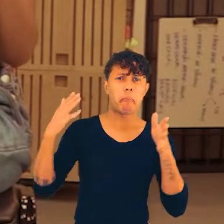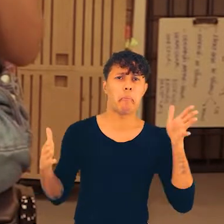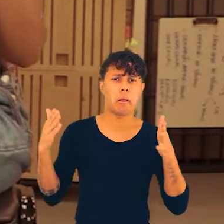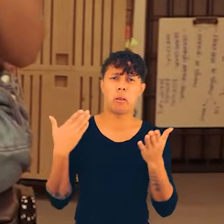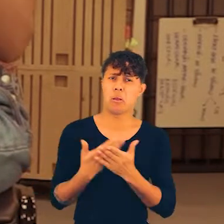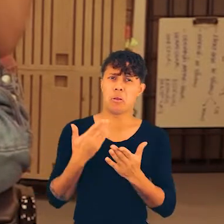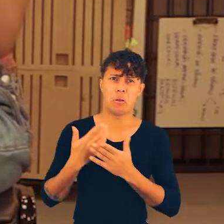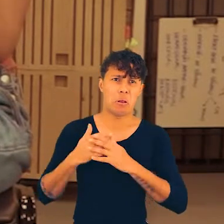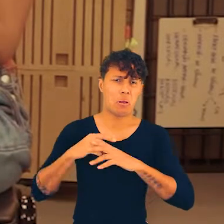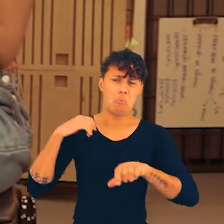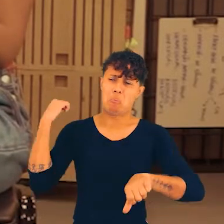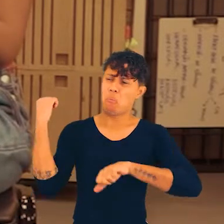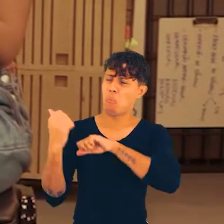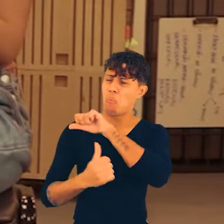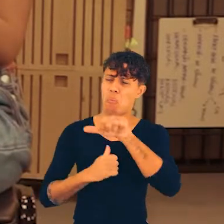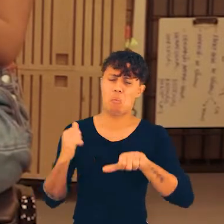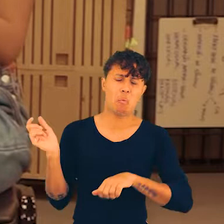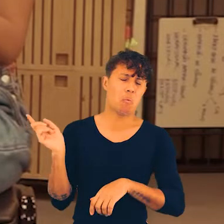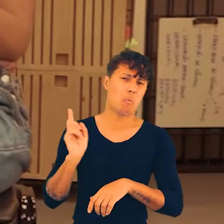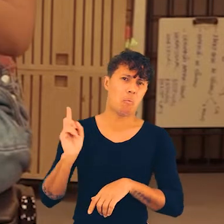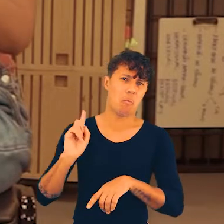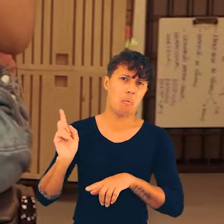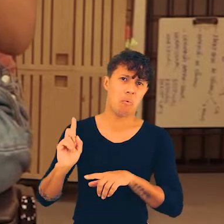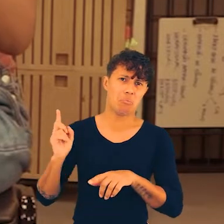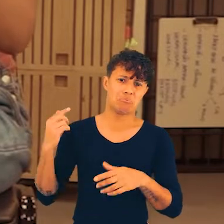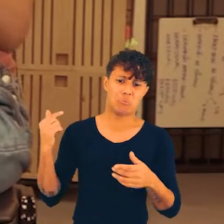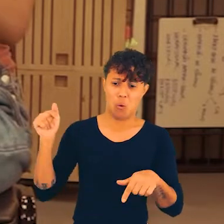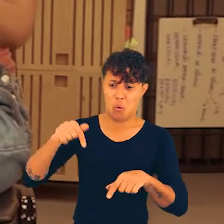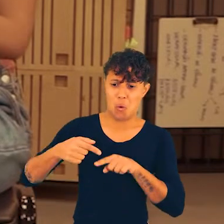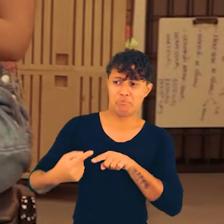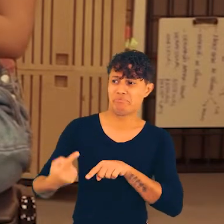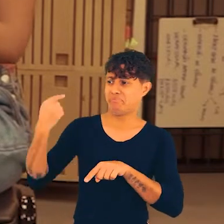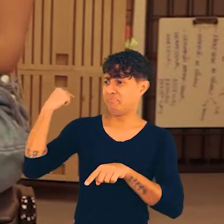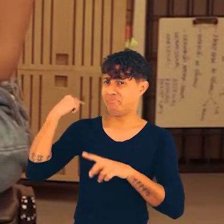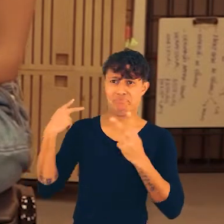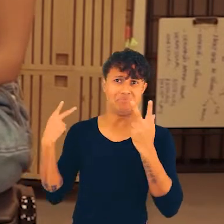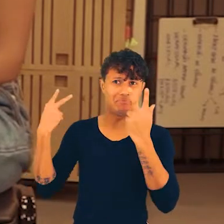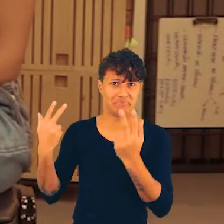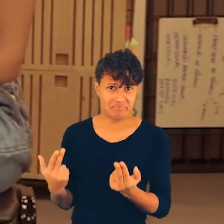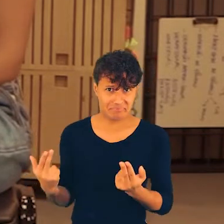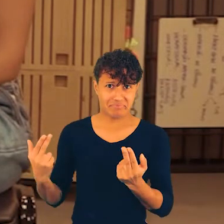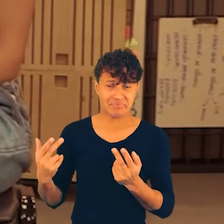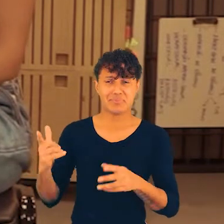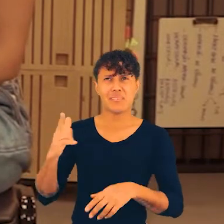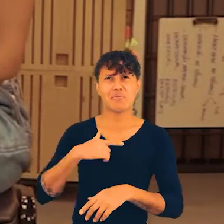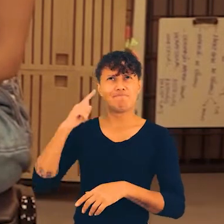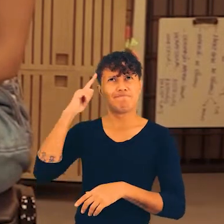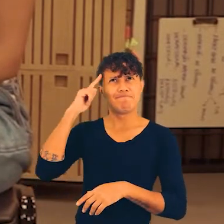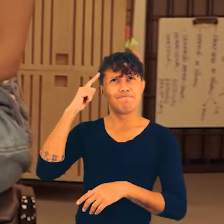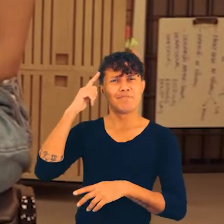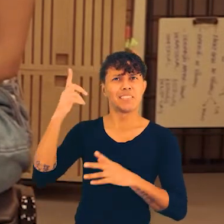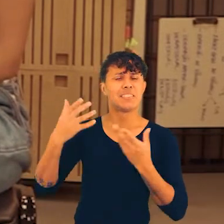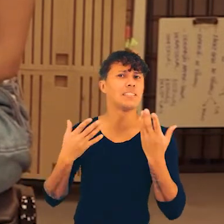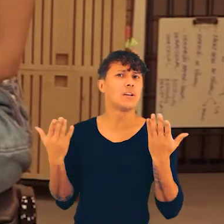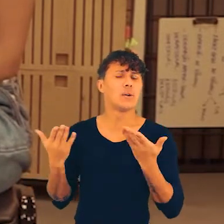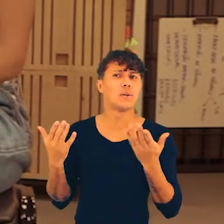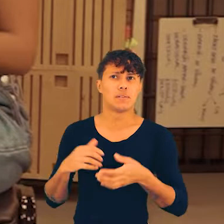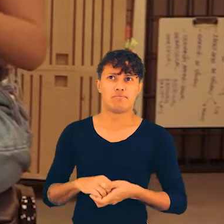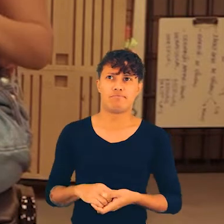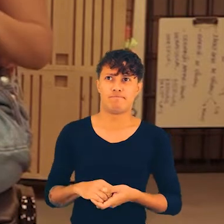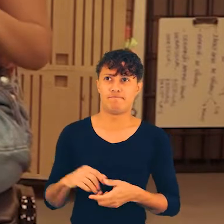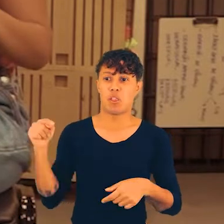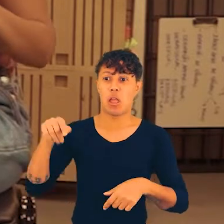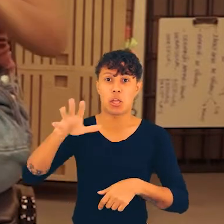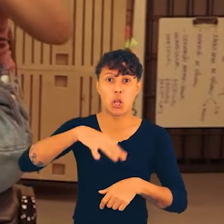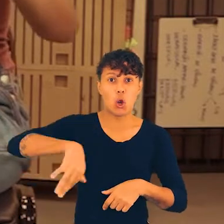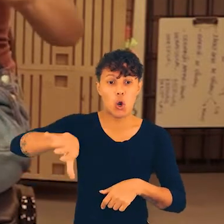escola, que eu acredito que não está muito diferente do que é hoje, a gente tinha esse questionamento. Então, nós